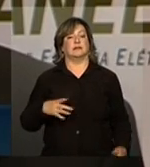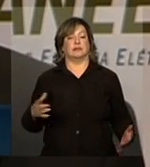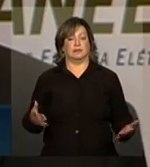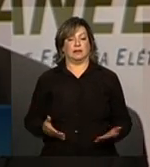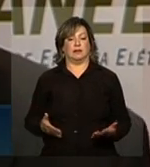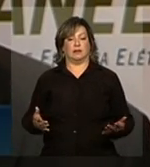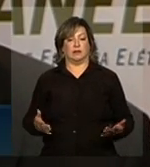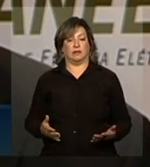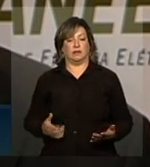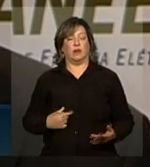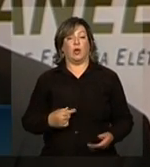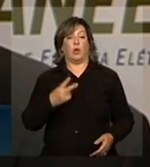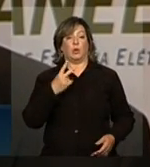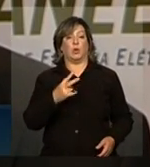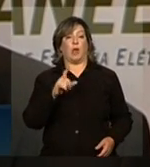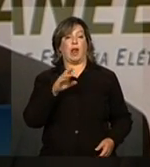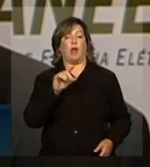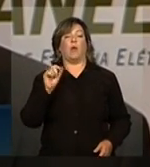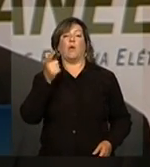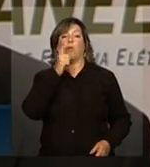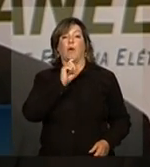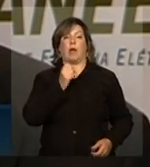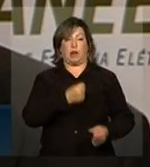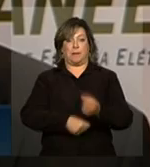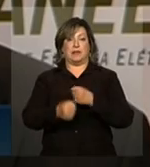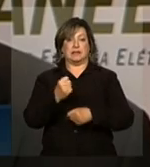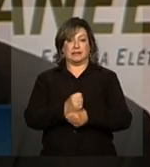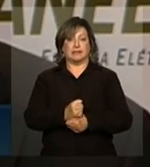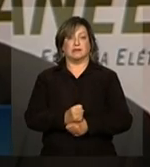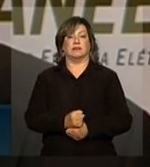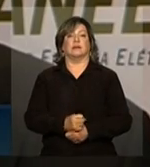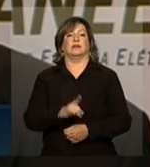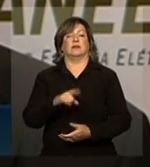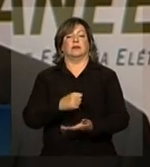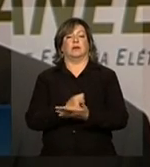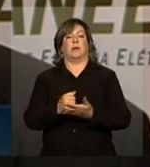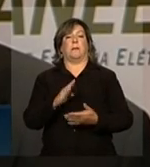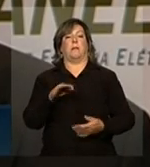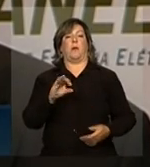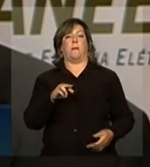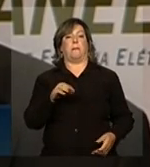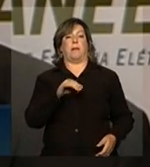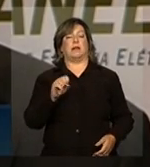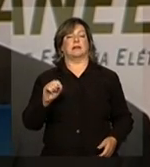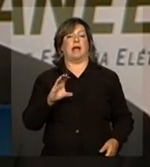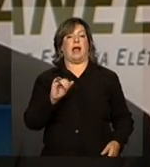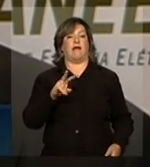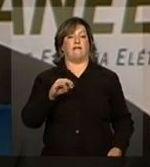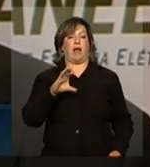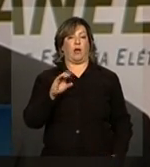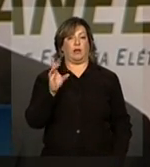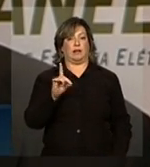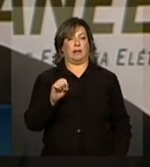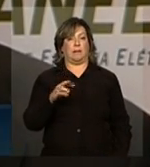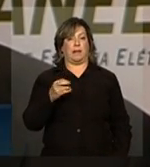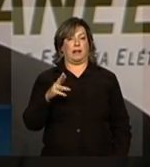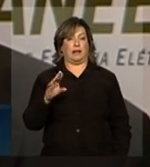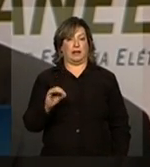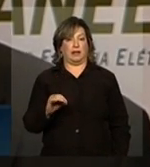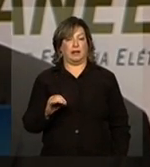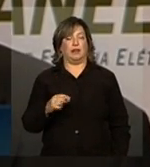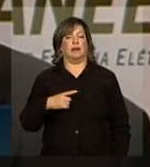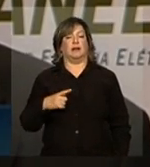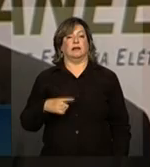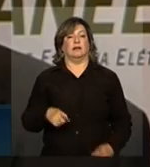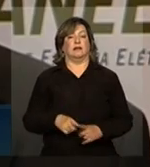nos dois leilões que aconteceram no ano passado, nós contratamos biomassa de cavaco de madeira no nordeste também, duas usinas de